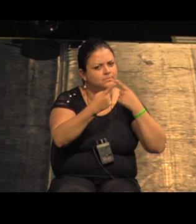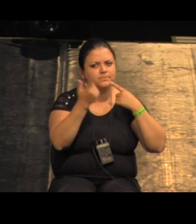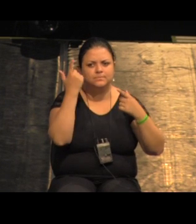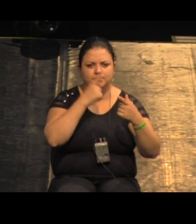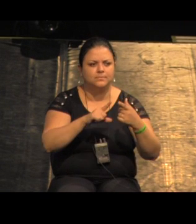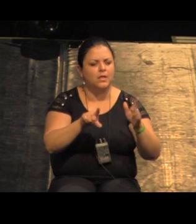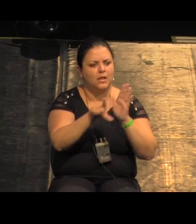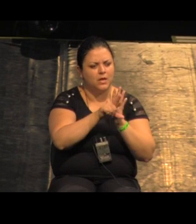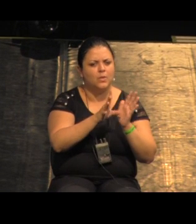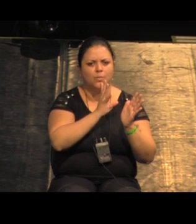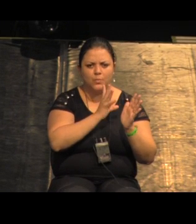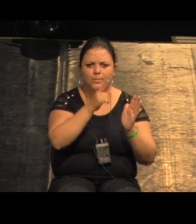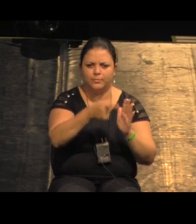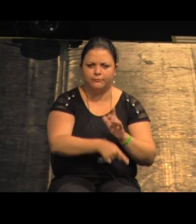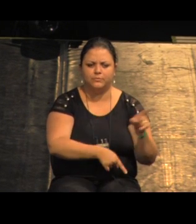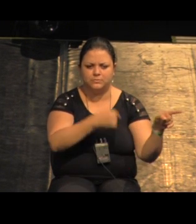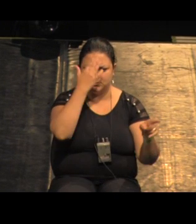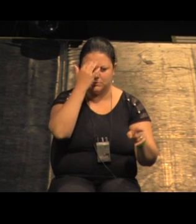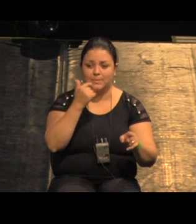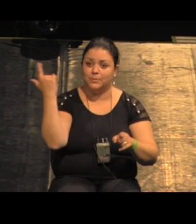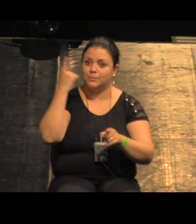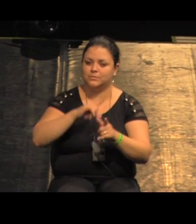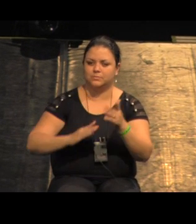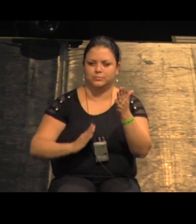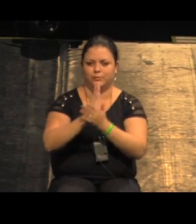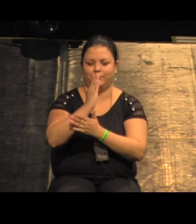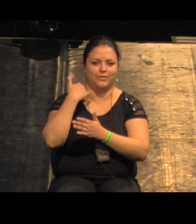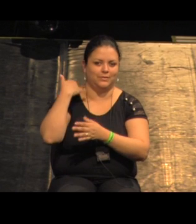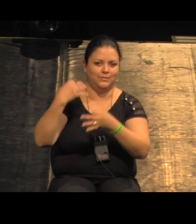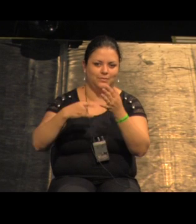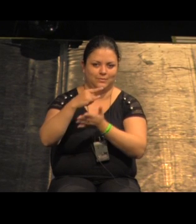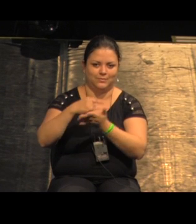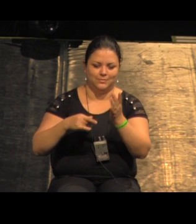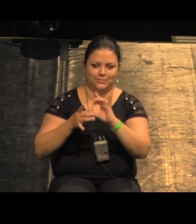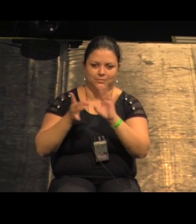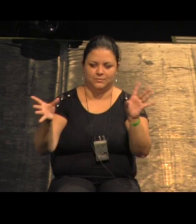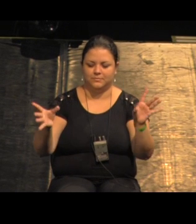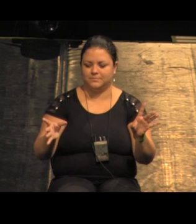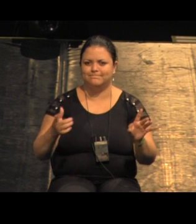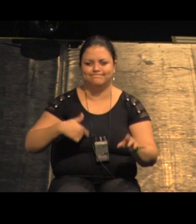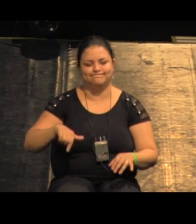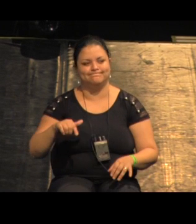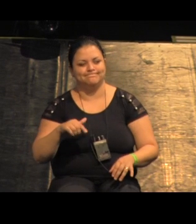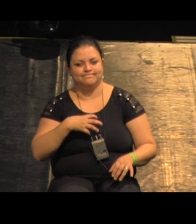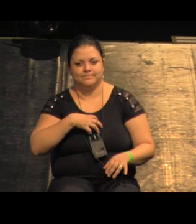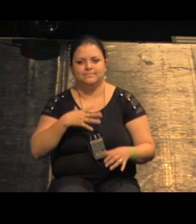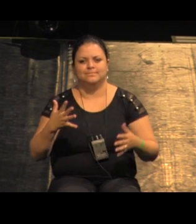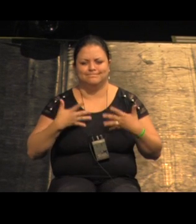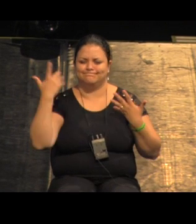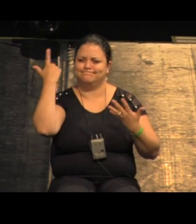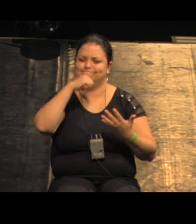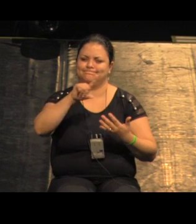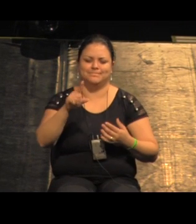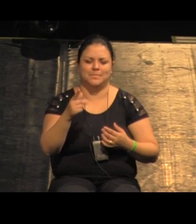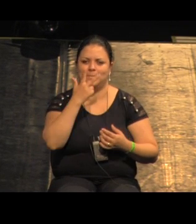encontrou uma maneira de a gente aprovar isso eu considero que isso é uma grande conquista ter feito esse